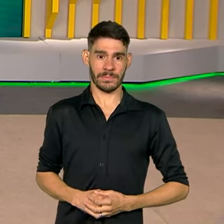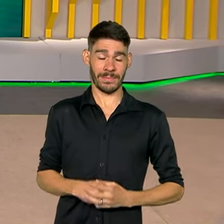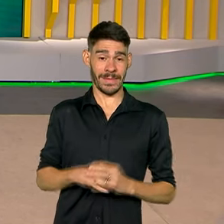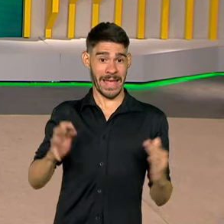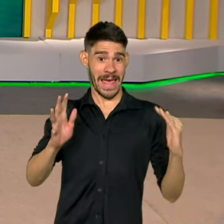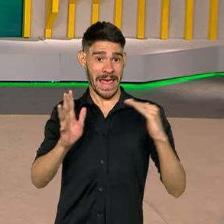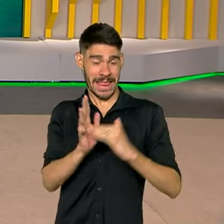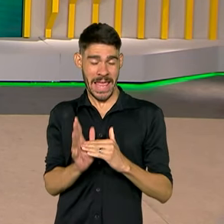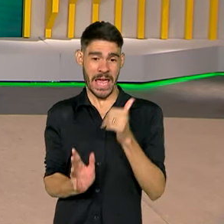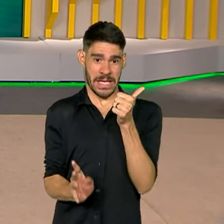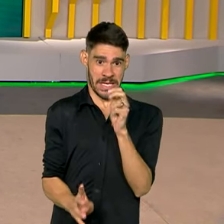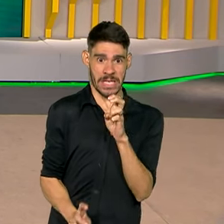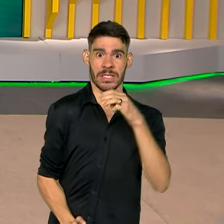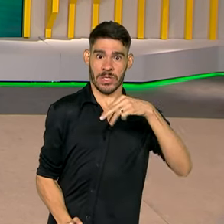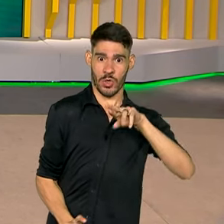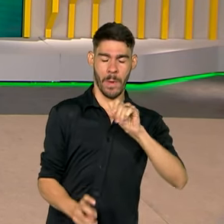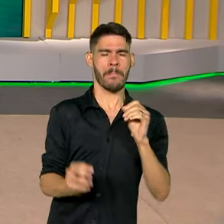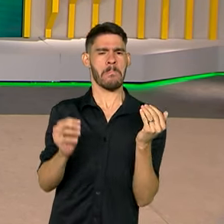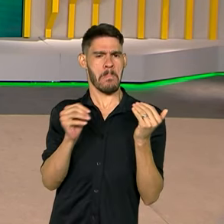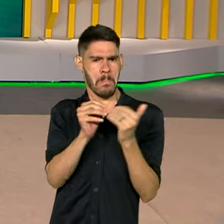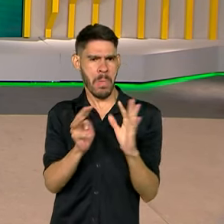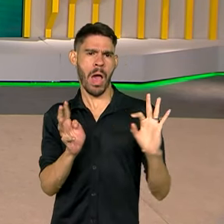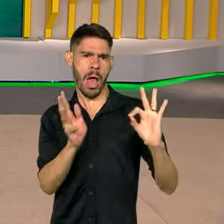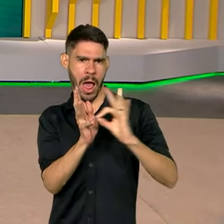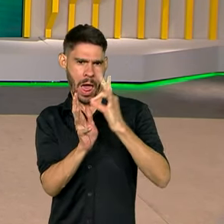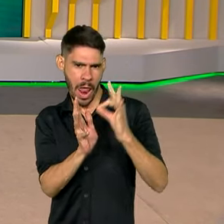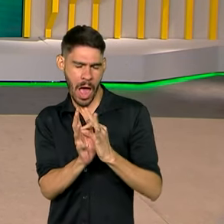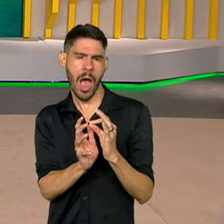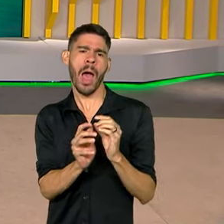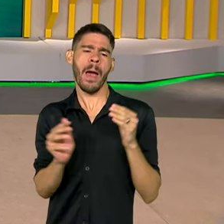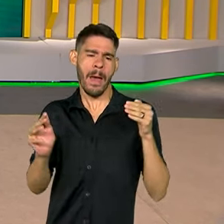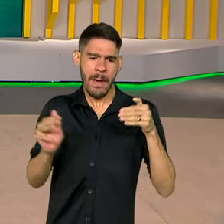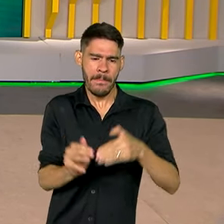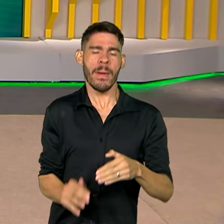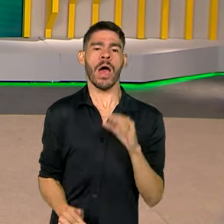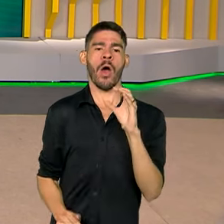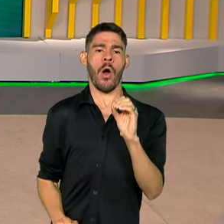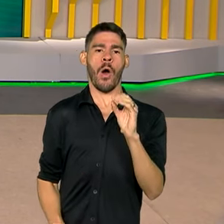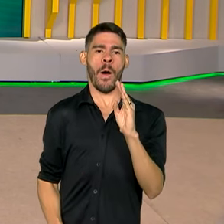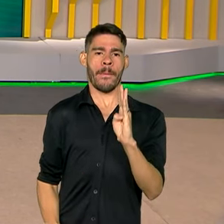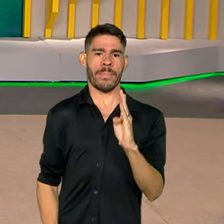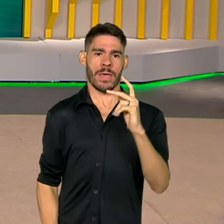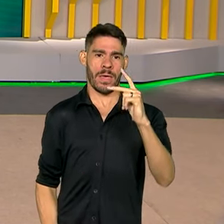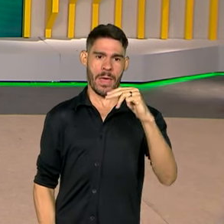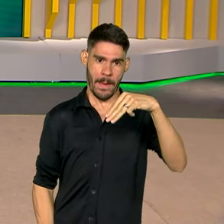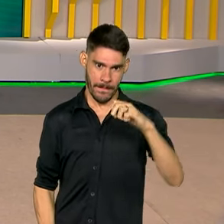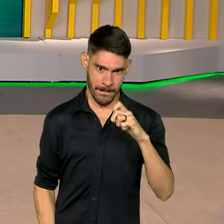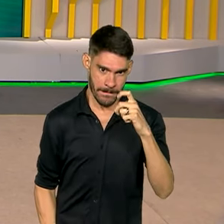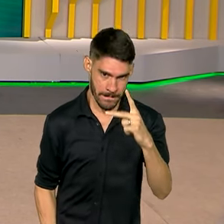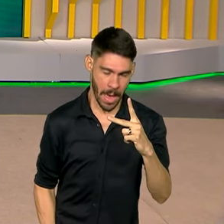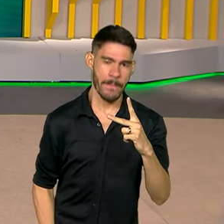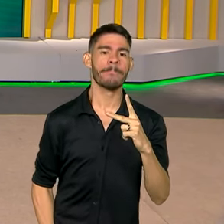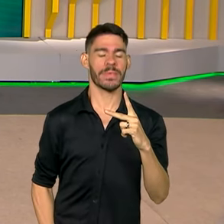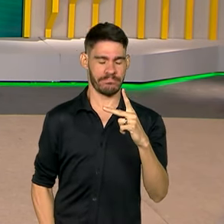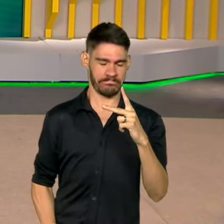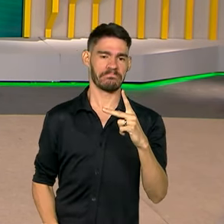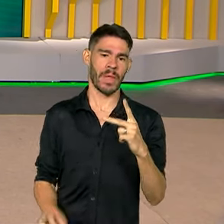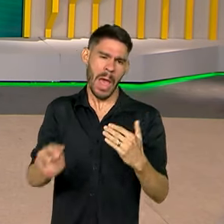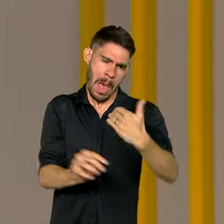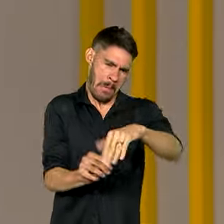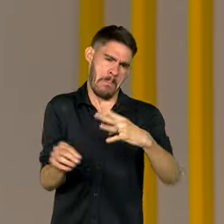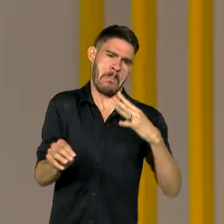Até 15 de março estão abertas as inscrições para participar da Olimpíada Brasileira de Matemática das Escolas